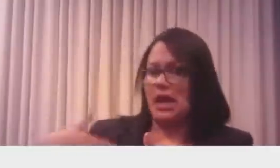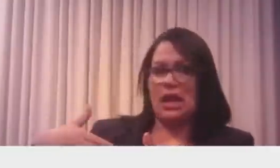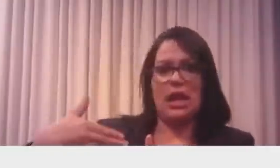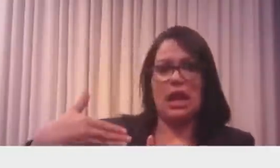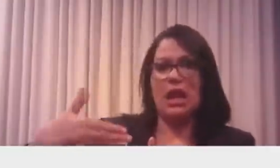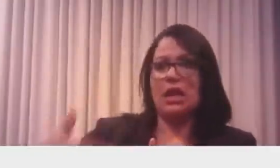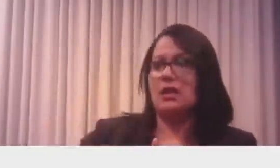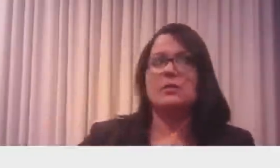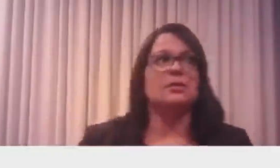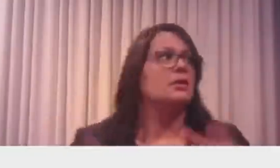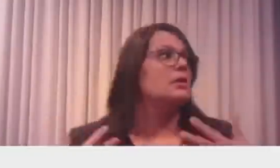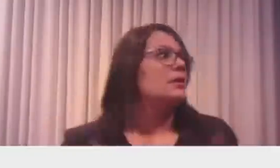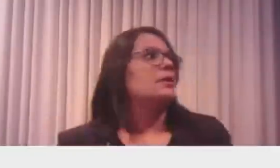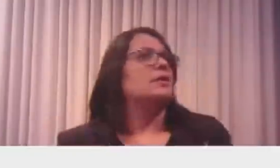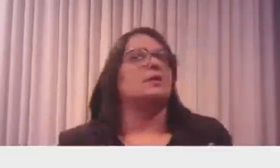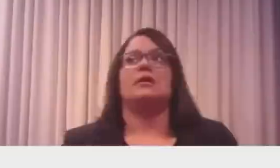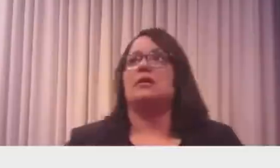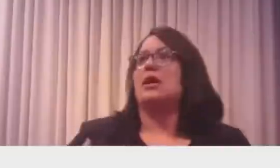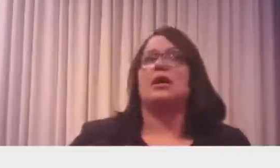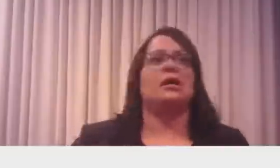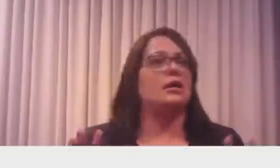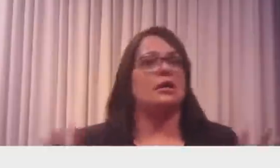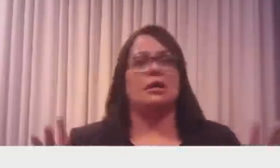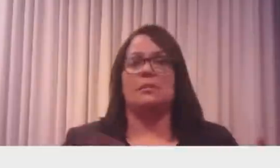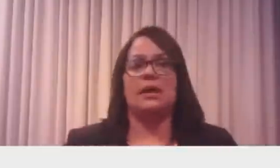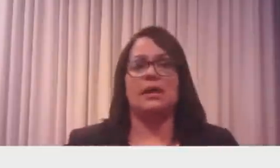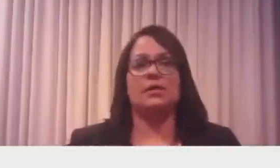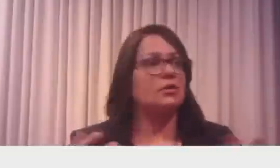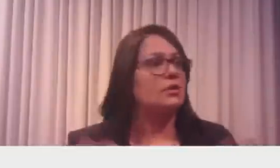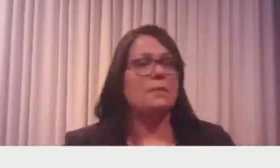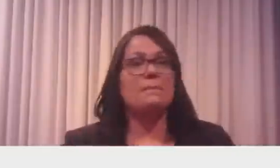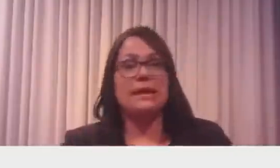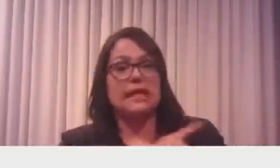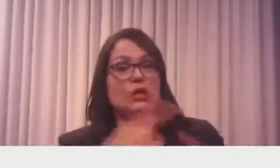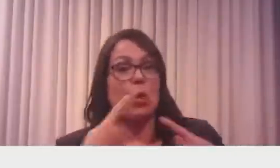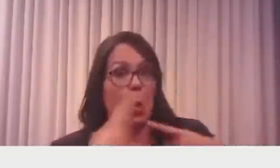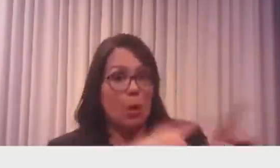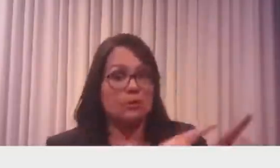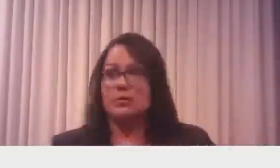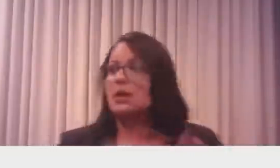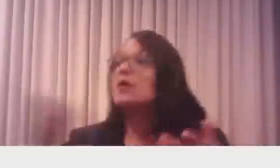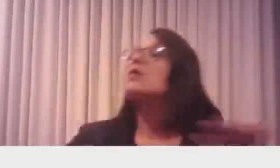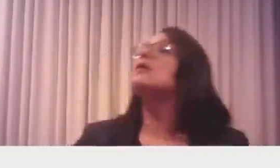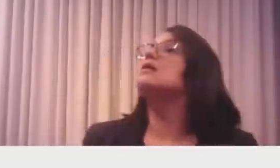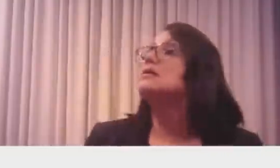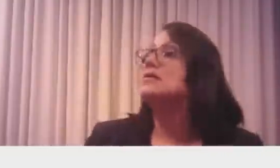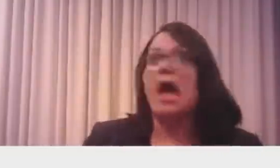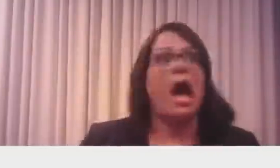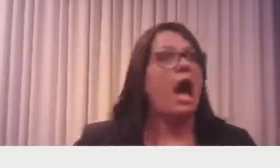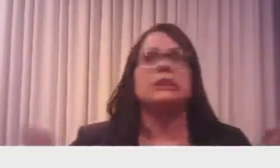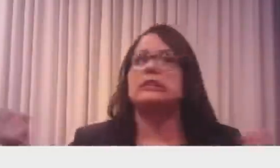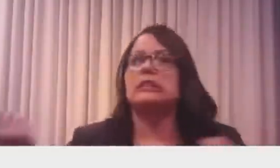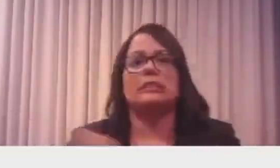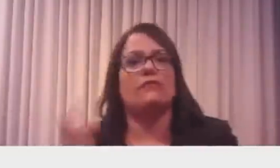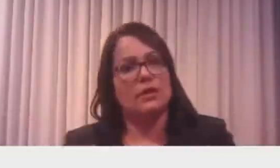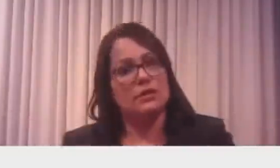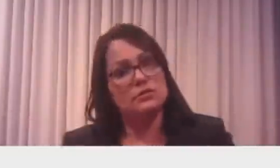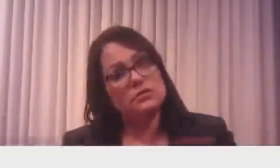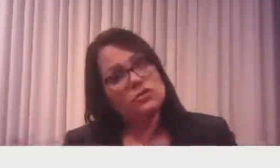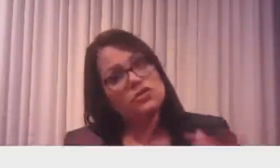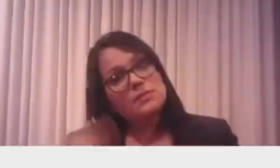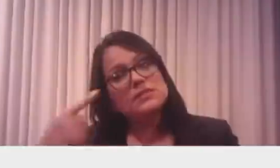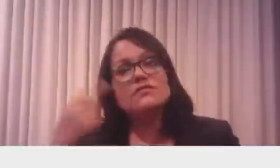Ficam tremendo e viram daí defensores daquilo que criticavam no passado. Nós temos que buscar uma alternativa. E quem tem que buscar uma alternativa?